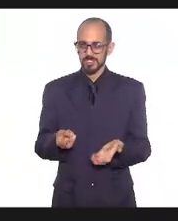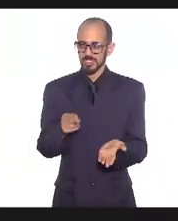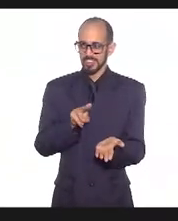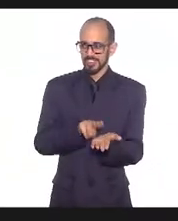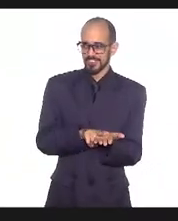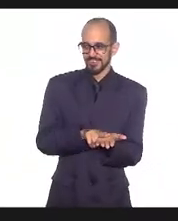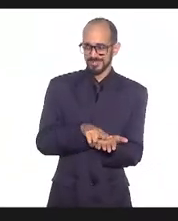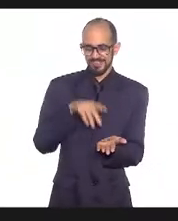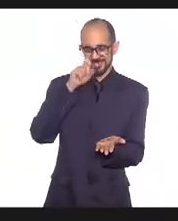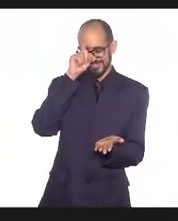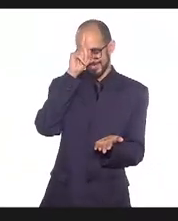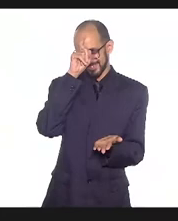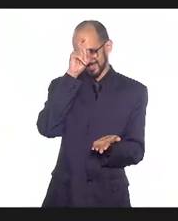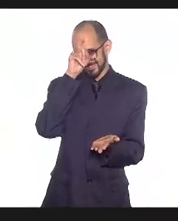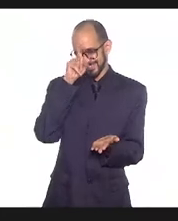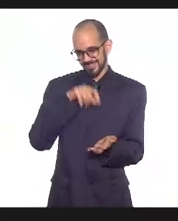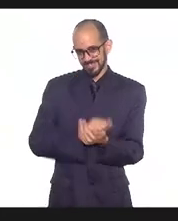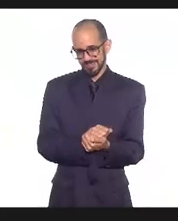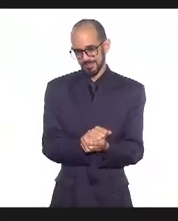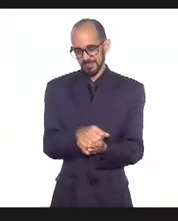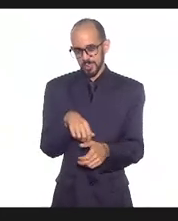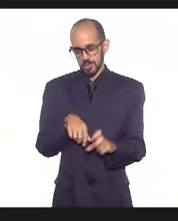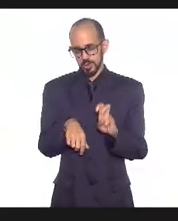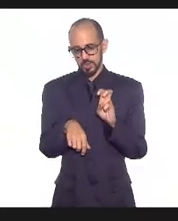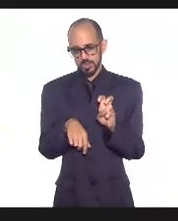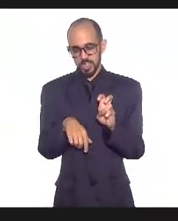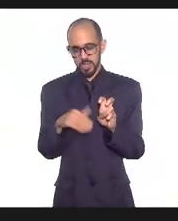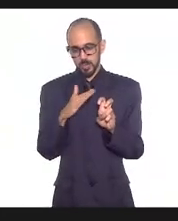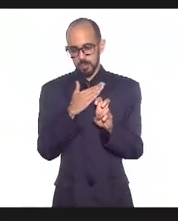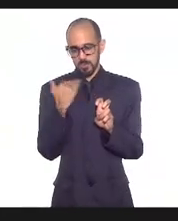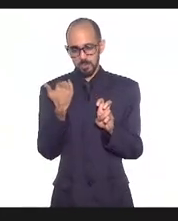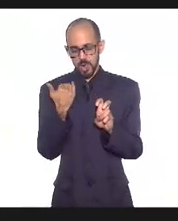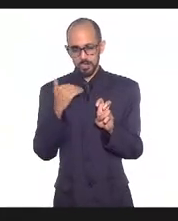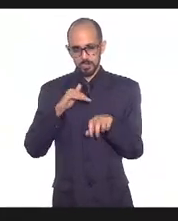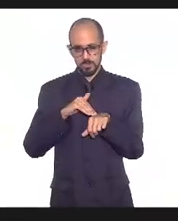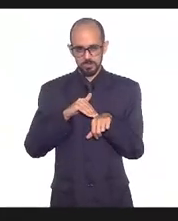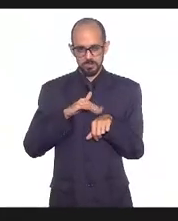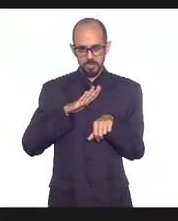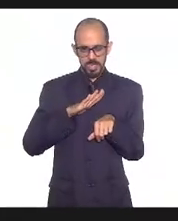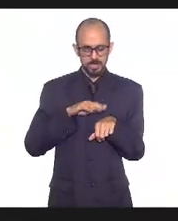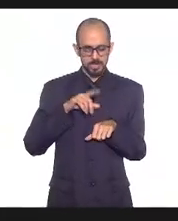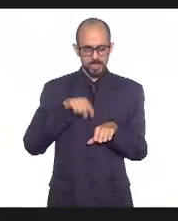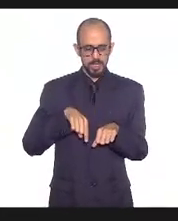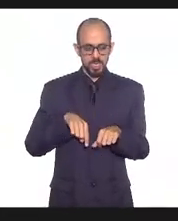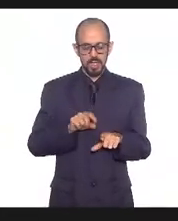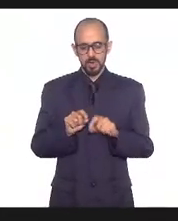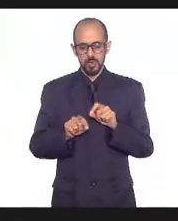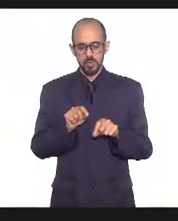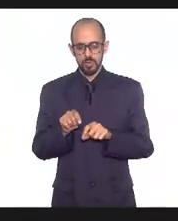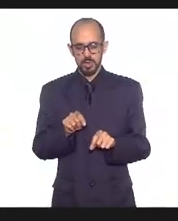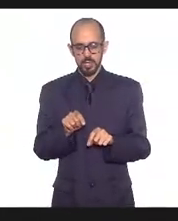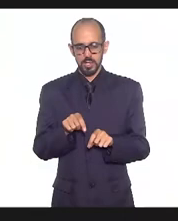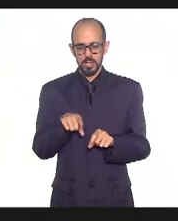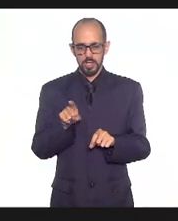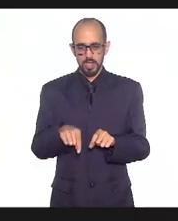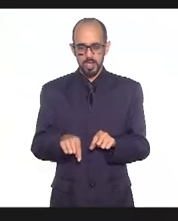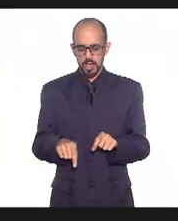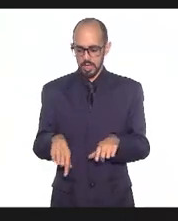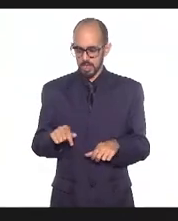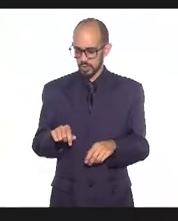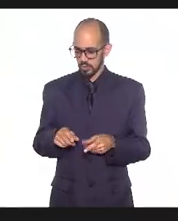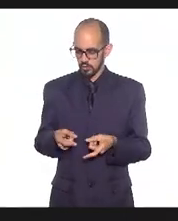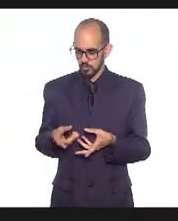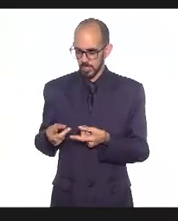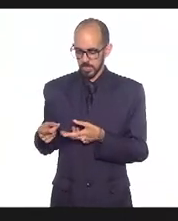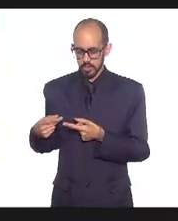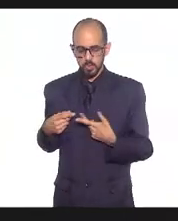que a gente tinha um número de óbitos cinco maiores óbitos maior número de óbitos eram nas ocupações dos comerciantes